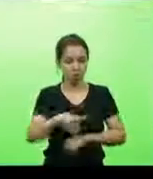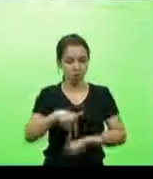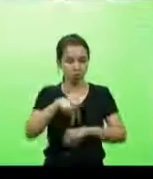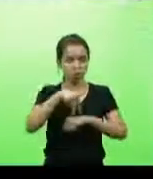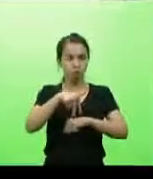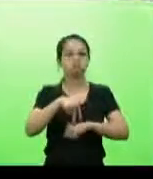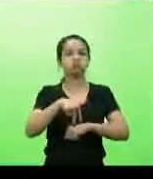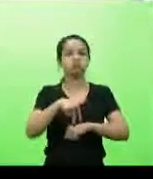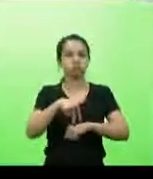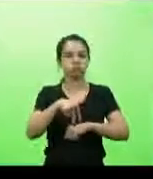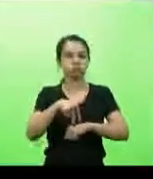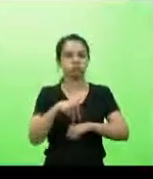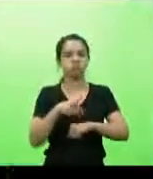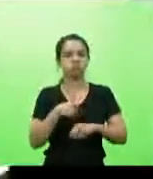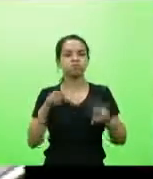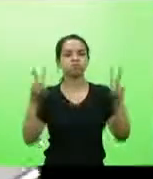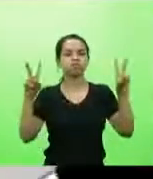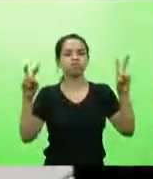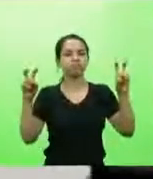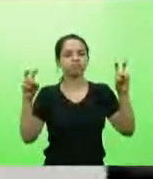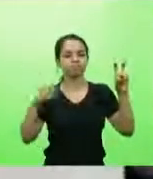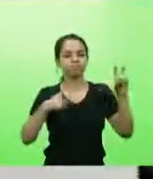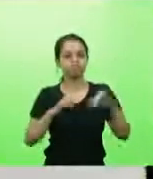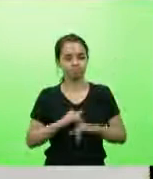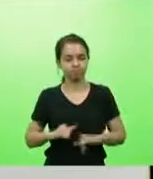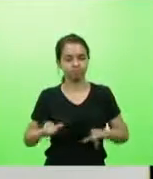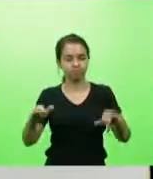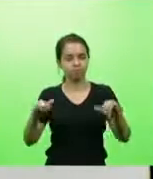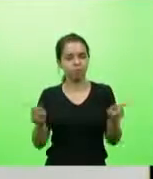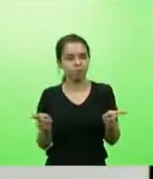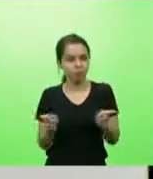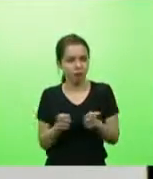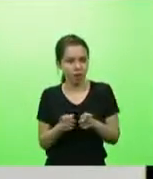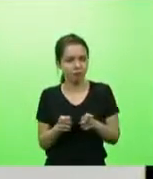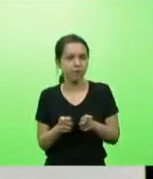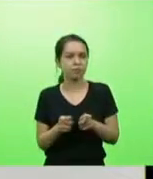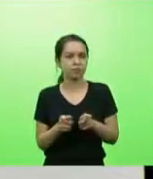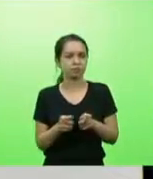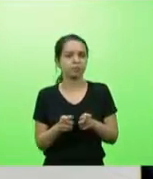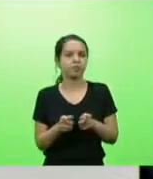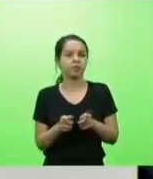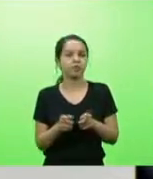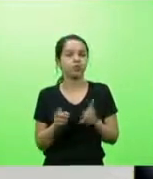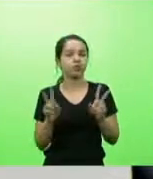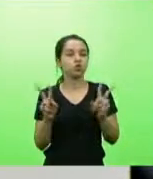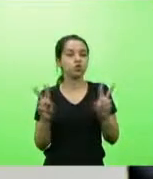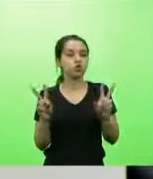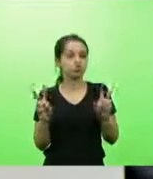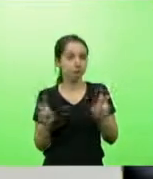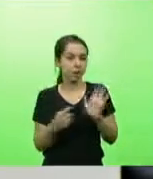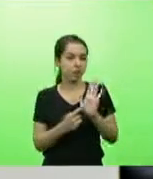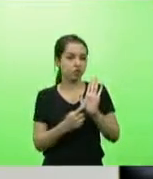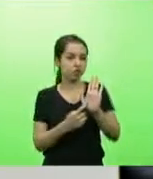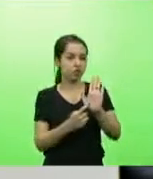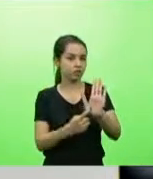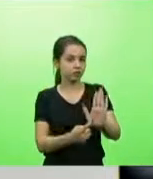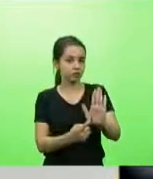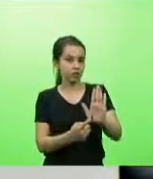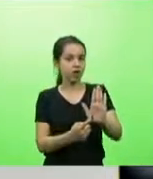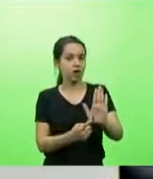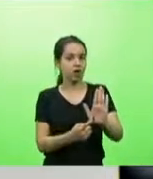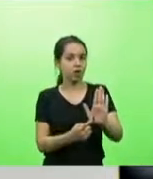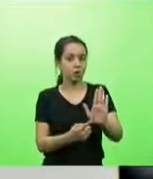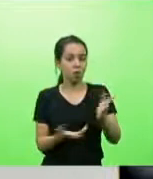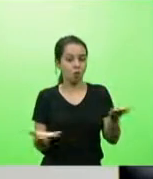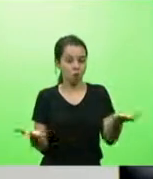para me manifestar brevemente a respeito de uma indicação que fiz no dia de